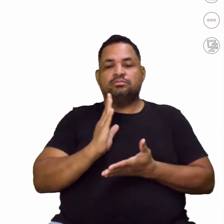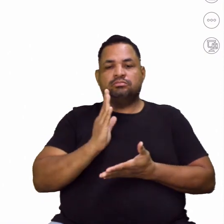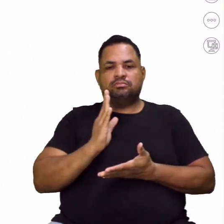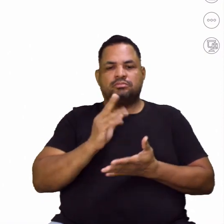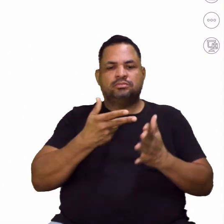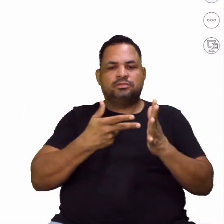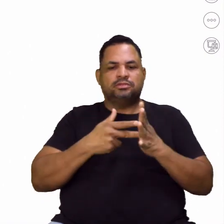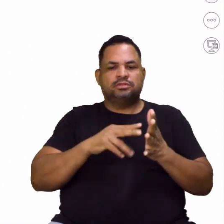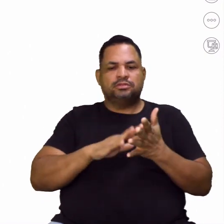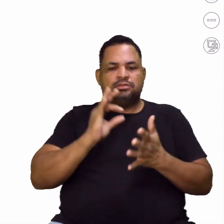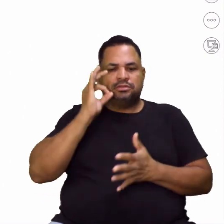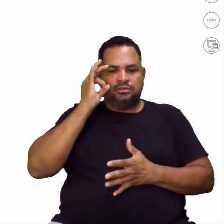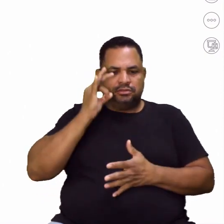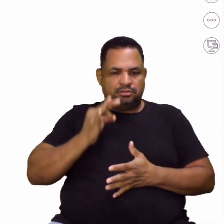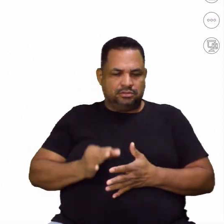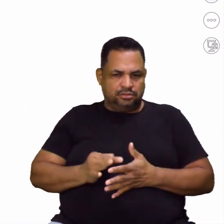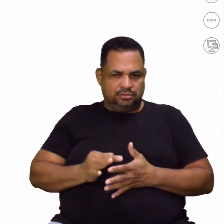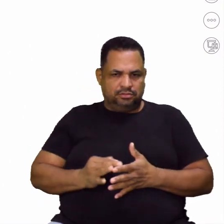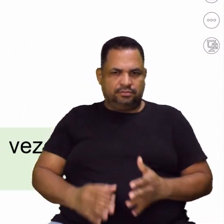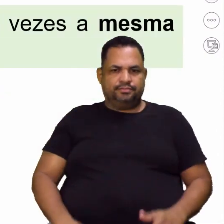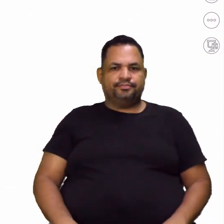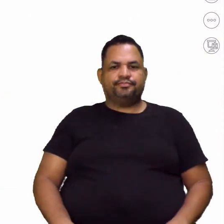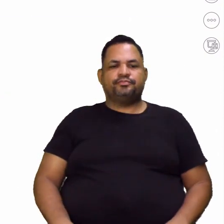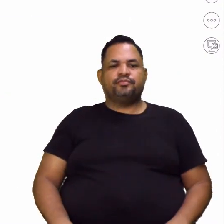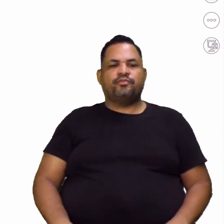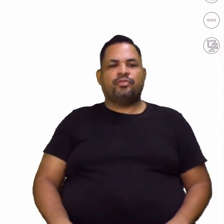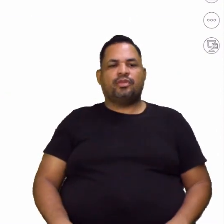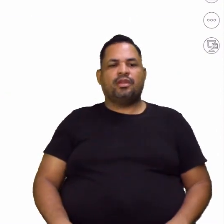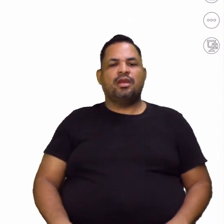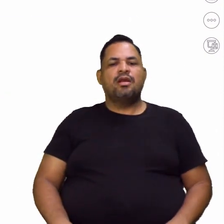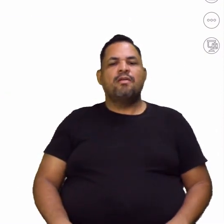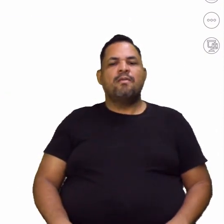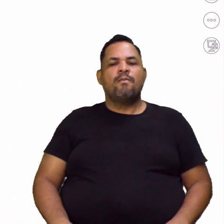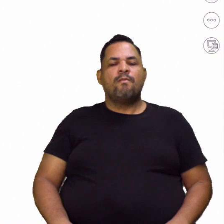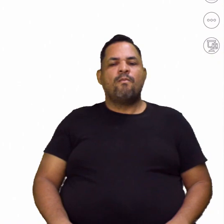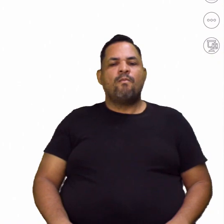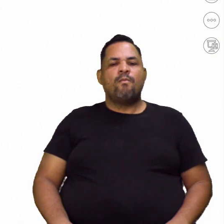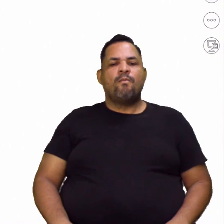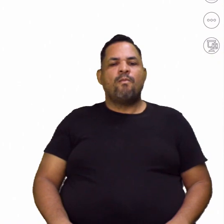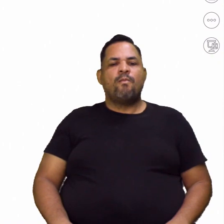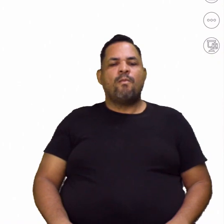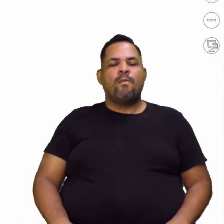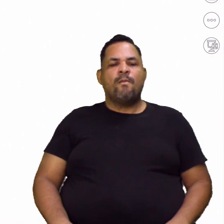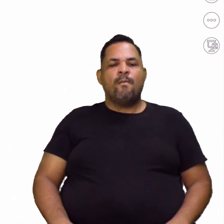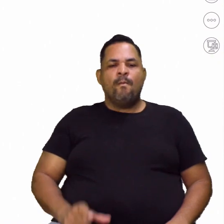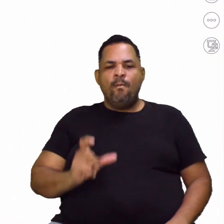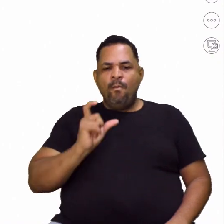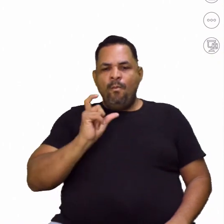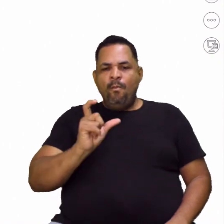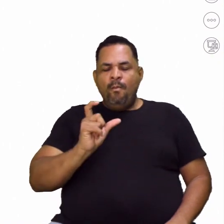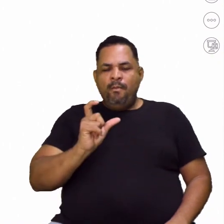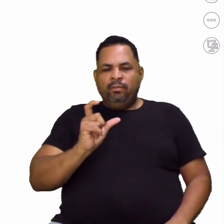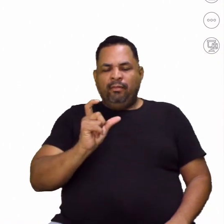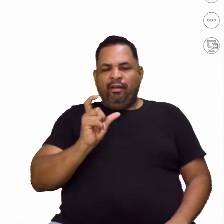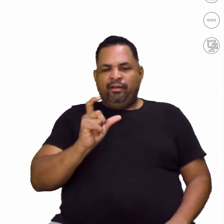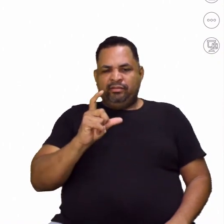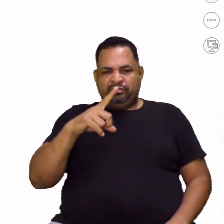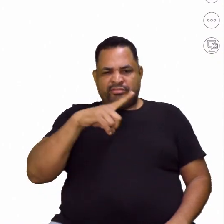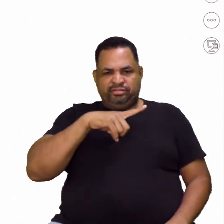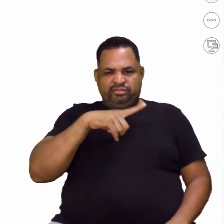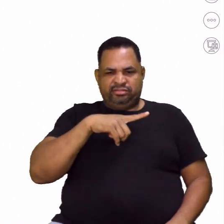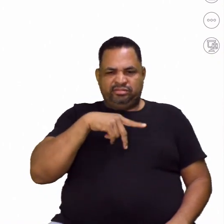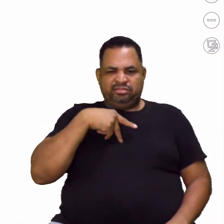significação dos homônimos. Olha só, mas o que é homônimos, né? São palavras que têm a